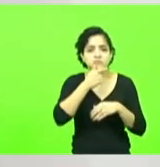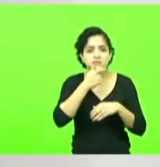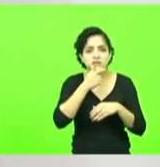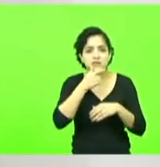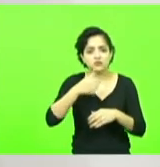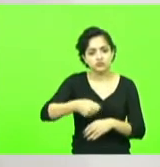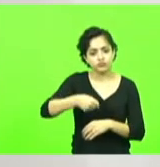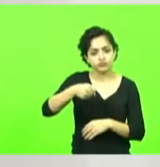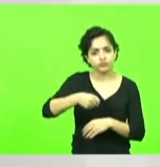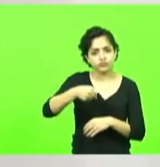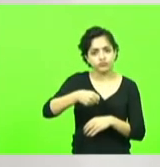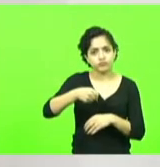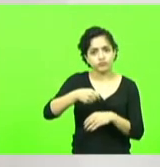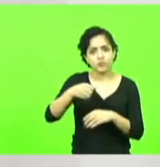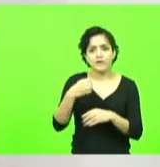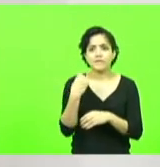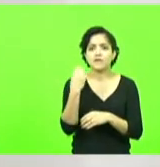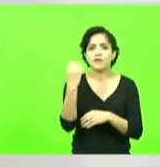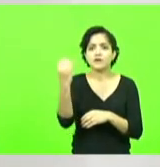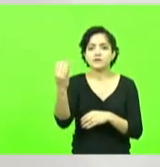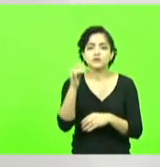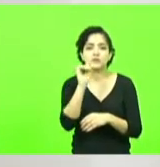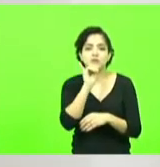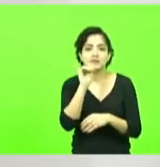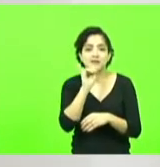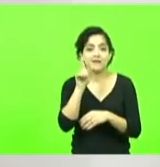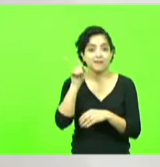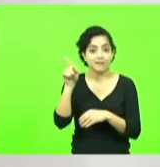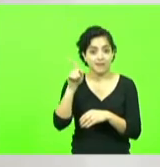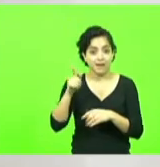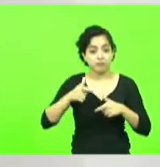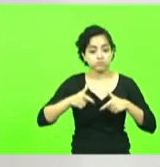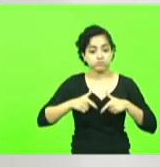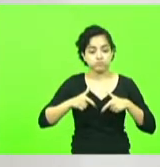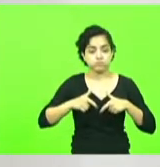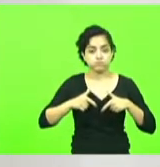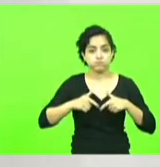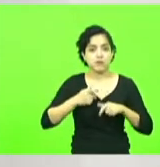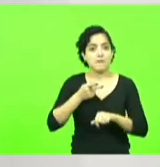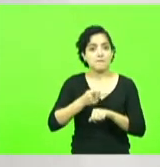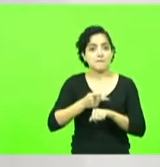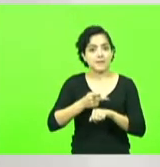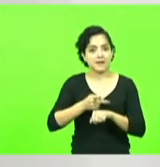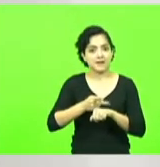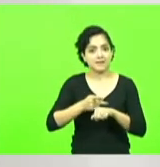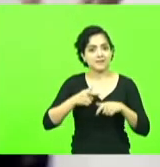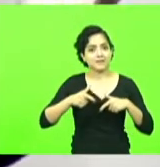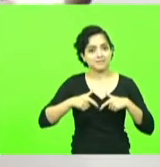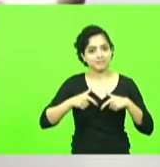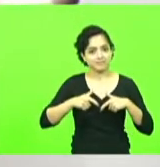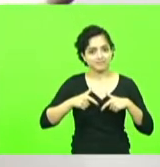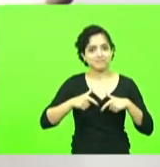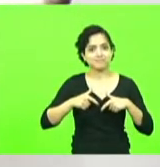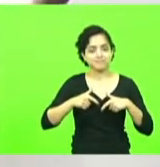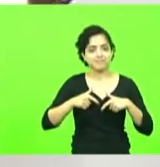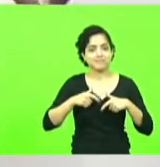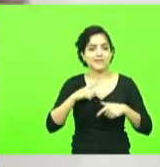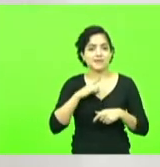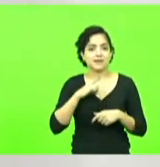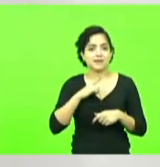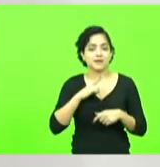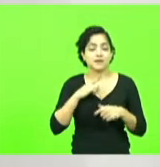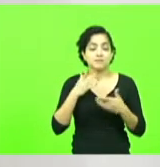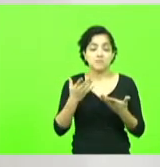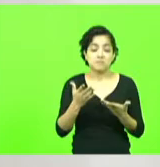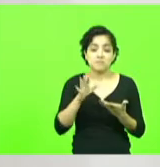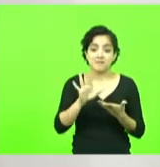levou para a Itália e recebeu uma medalha de prata e uma de bronze e aqui o